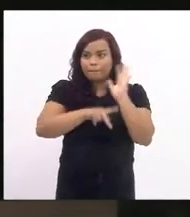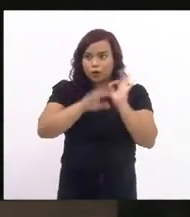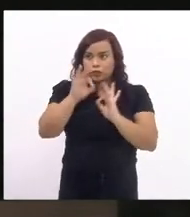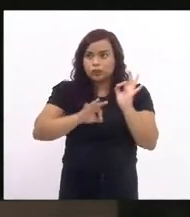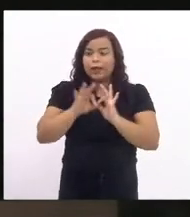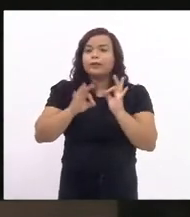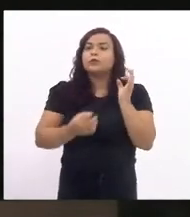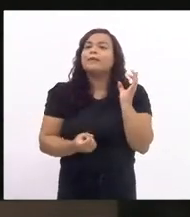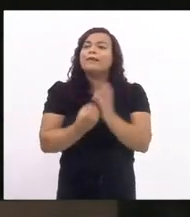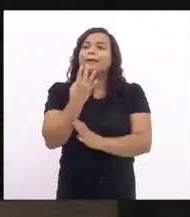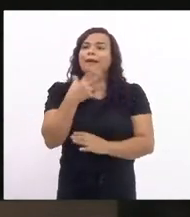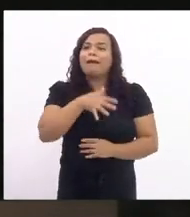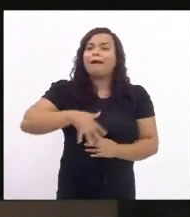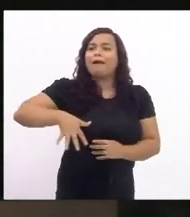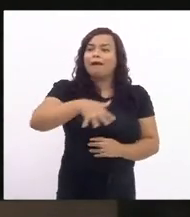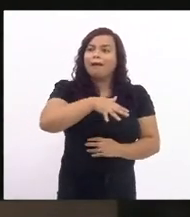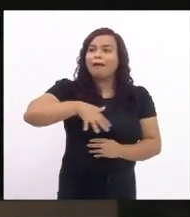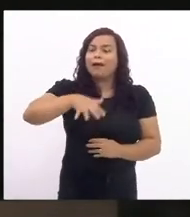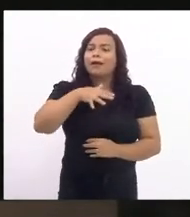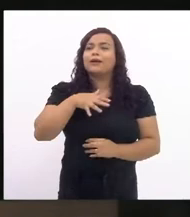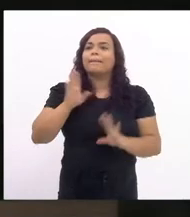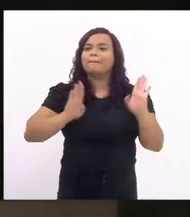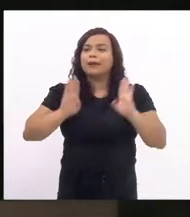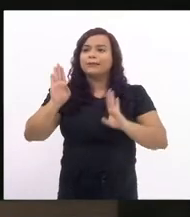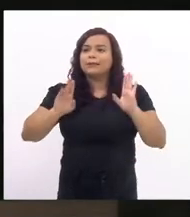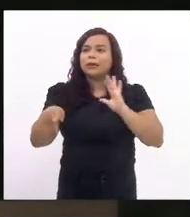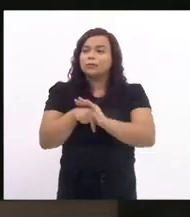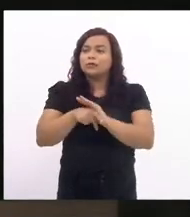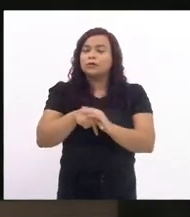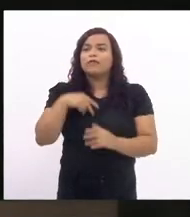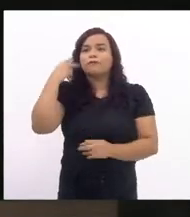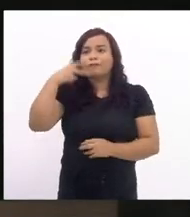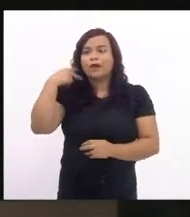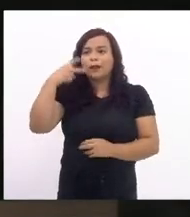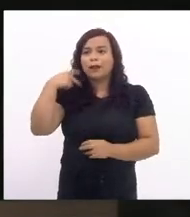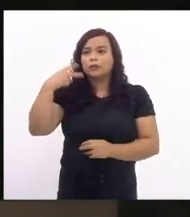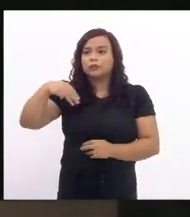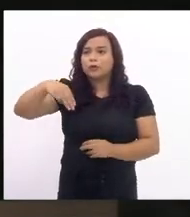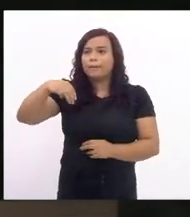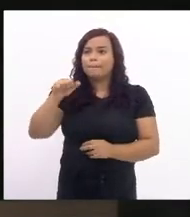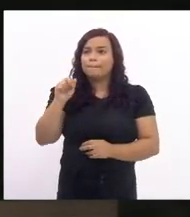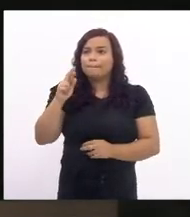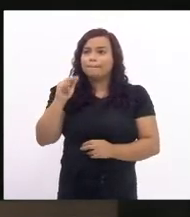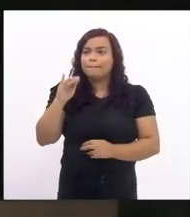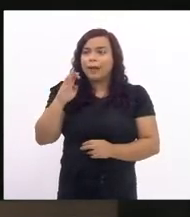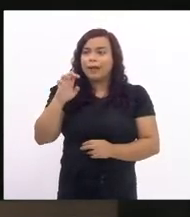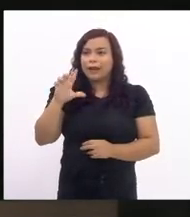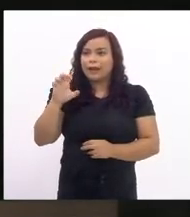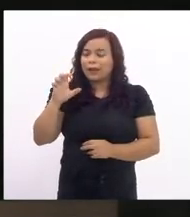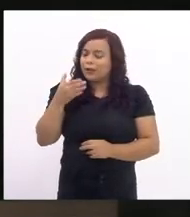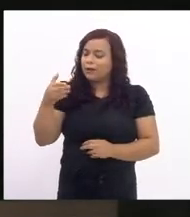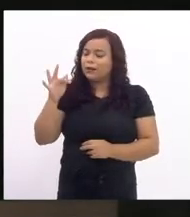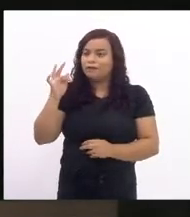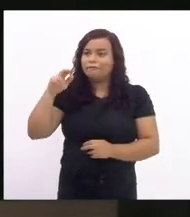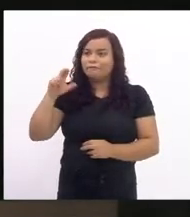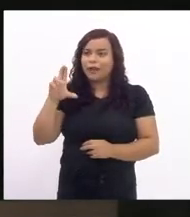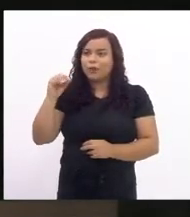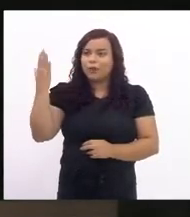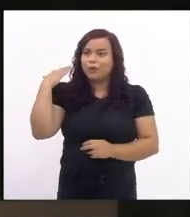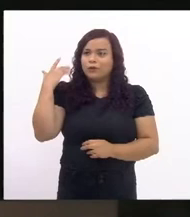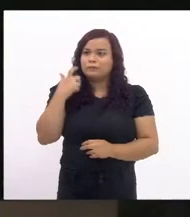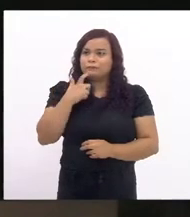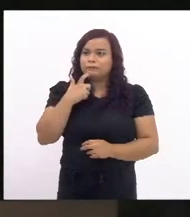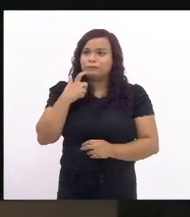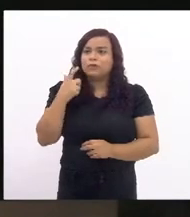no âmbito do mandato da vereadora Marielle Franco executada na cidade do Rio de Janeiro e